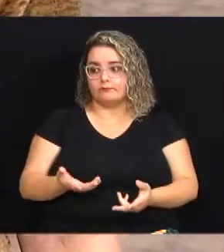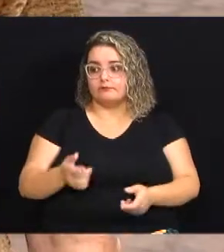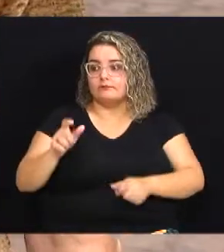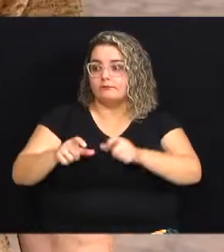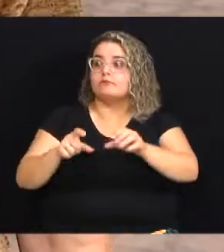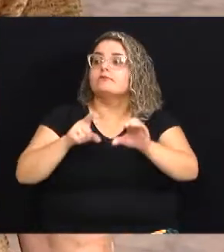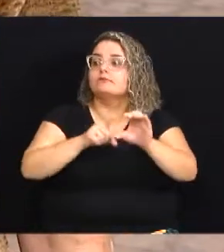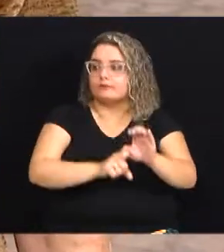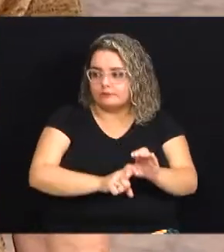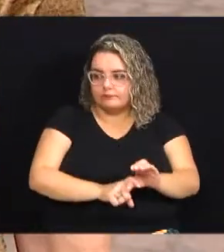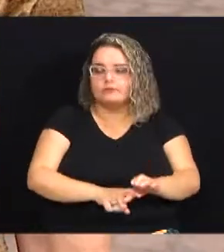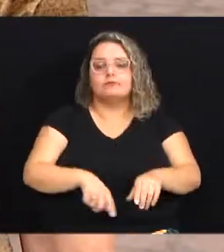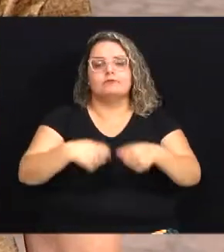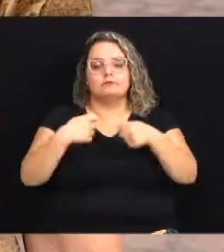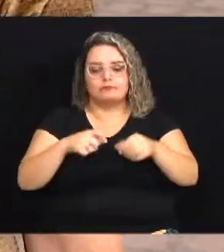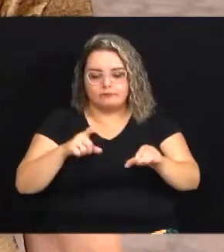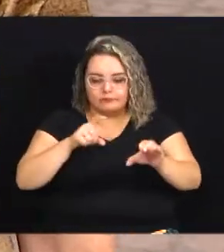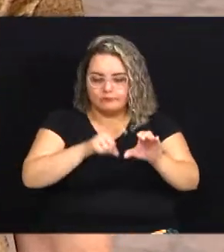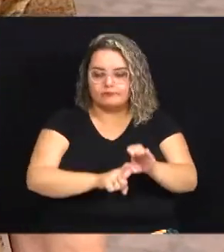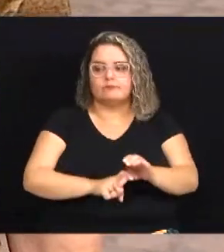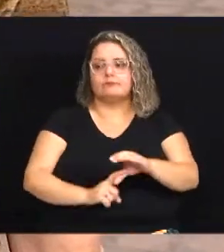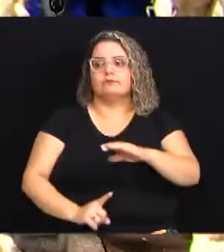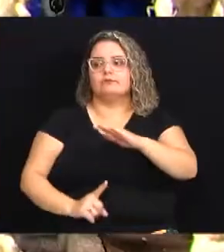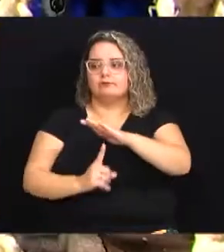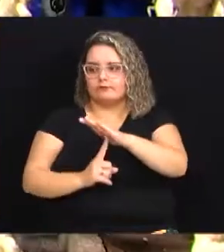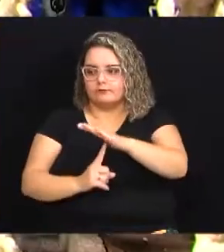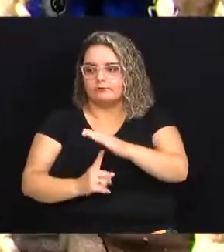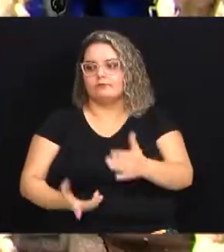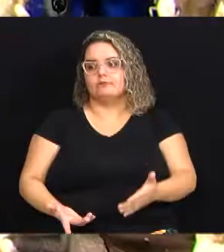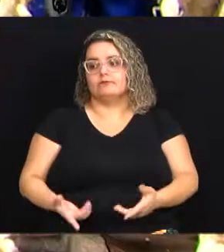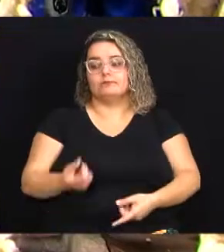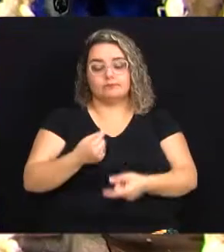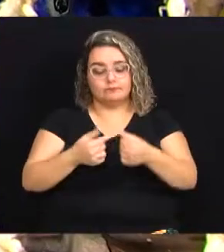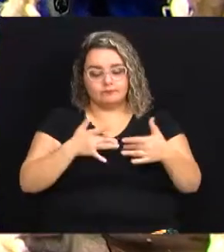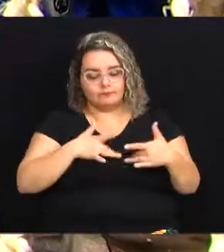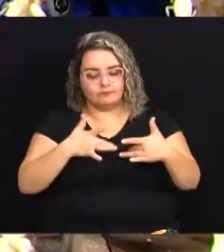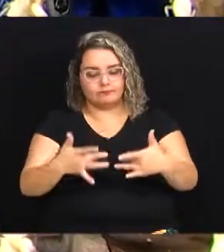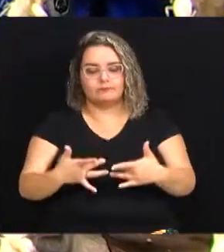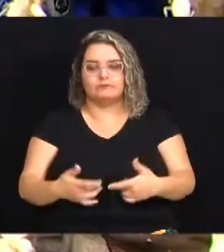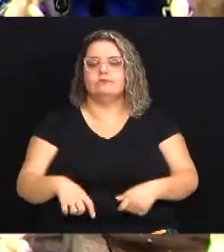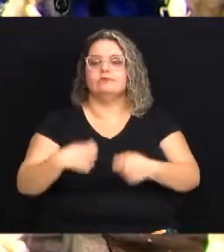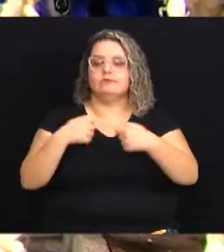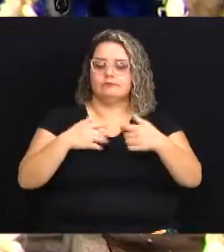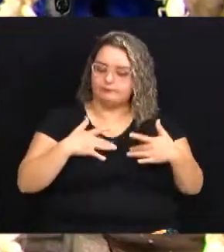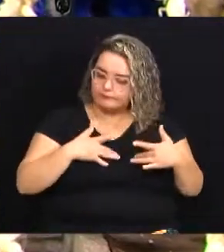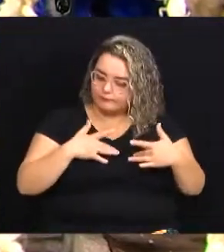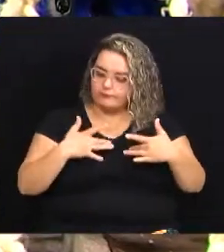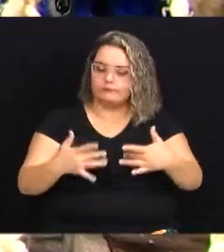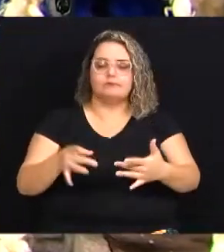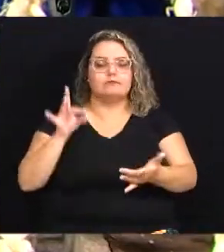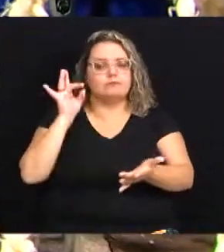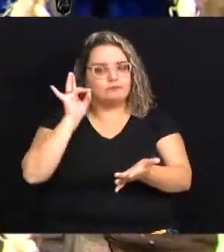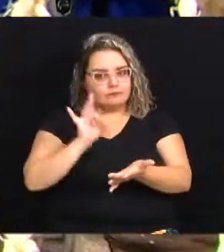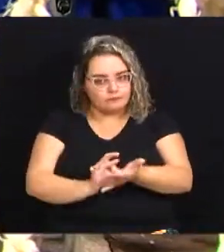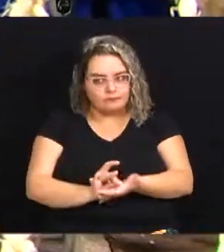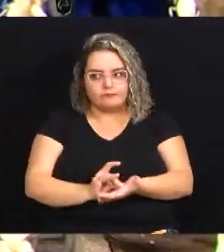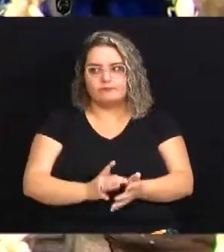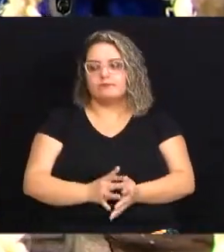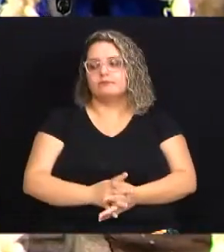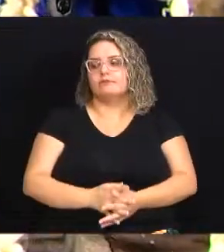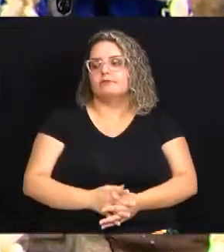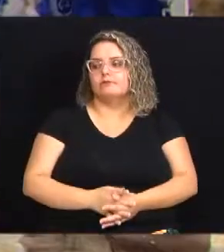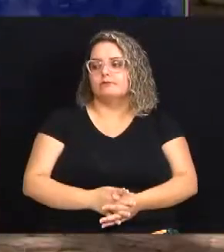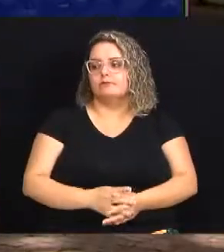é gente que depende depende demais mesmo da feira eu chamo economia solidária tem que ter muita solidariedade mesmo